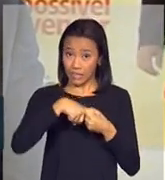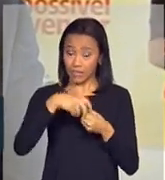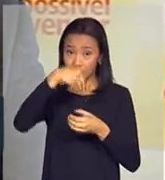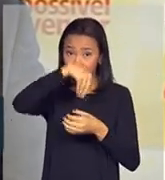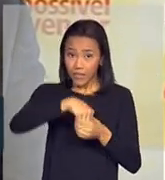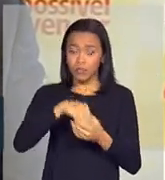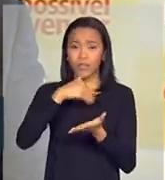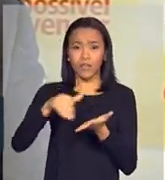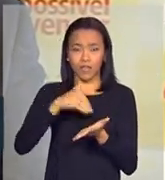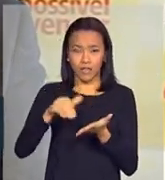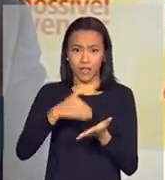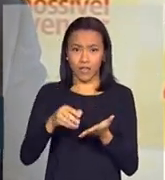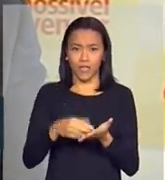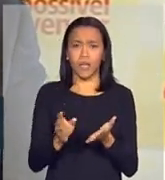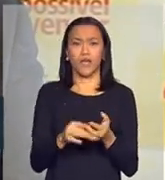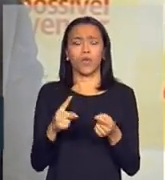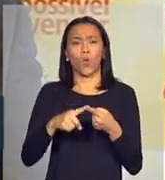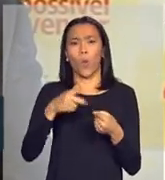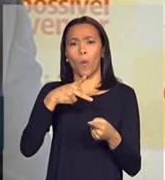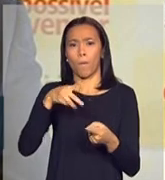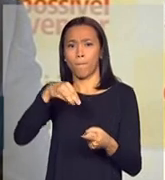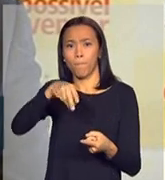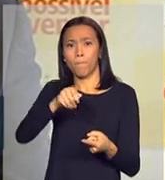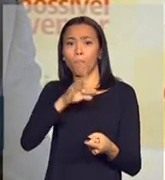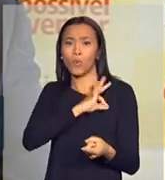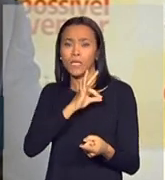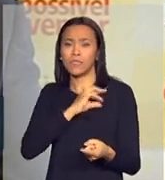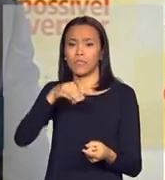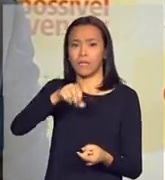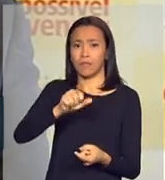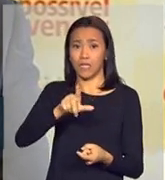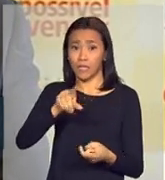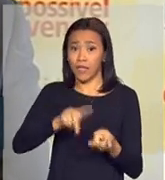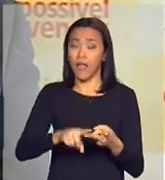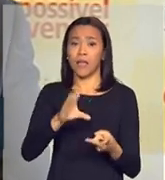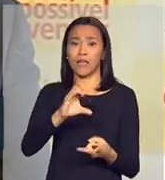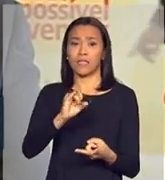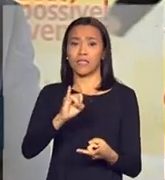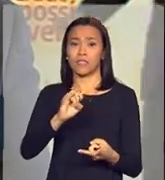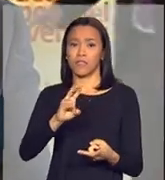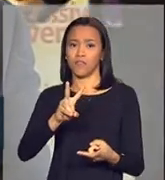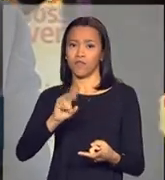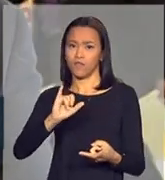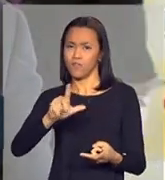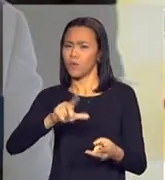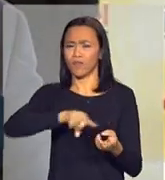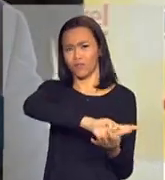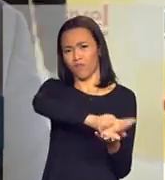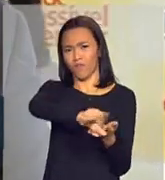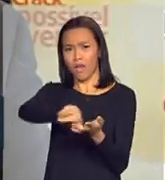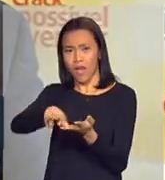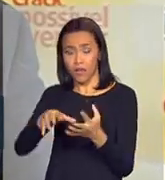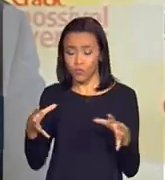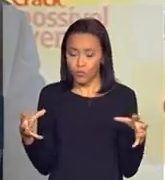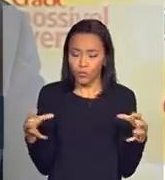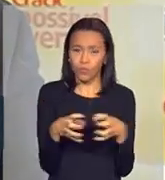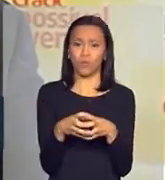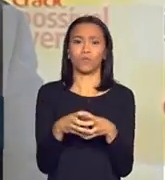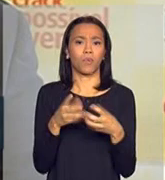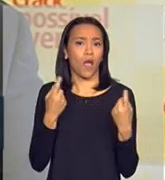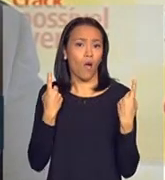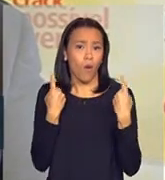mediante a Polícia Civil, a Polícia Militar, os setores de inteligência dessas polícias, enfim, todo o complexo que envolve a questão da droga,